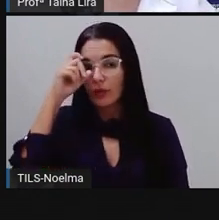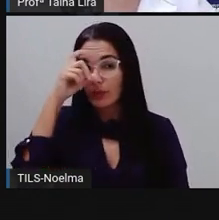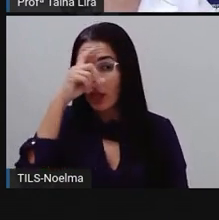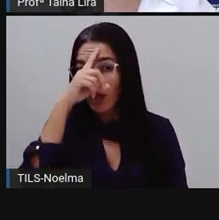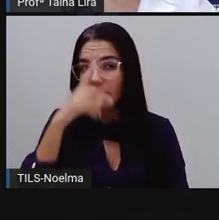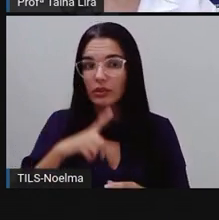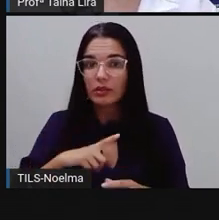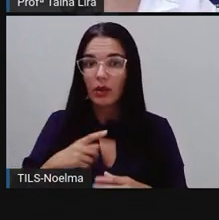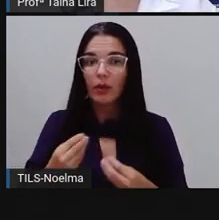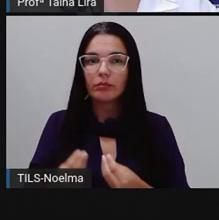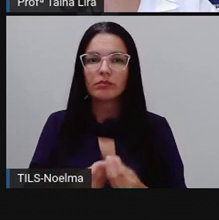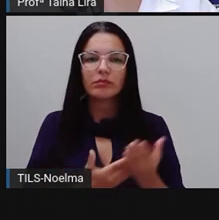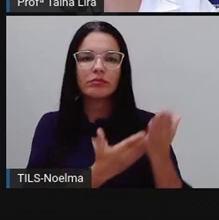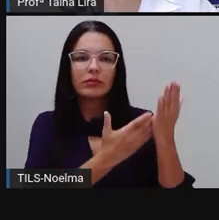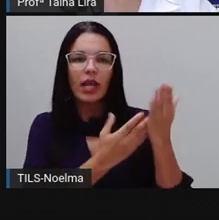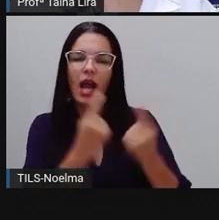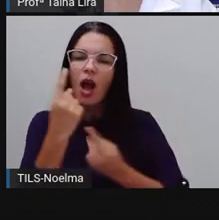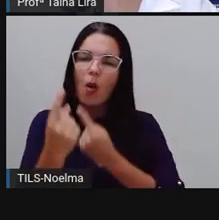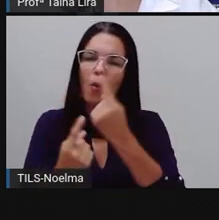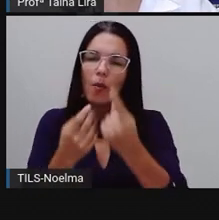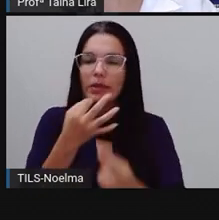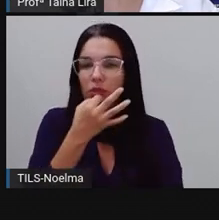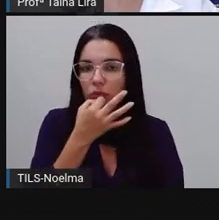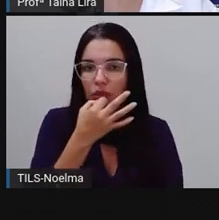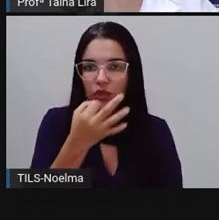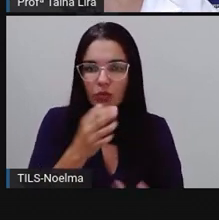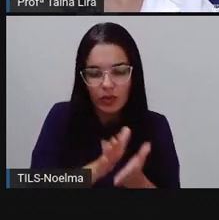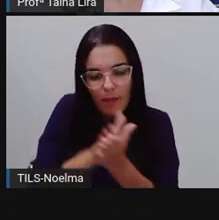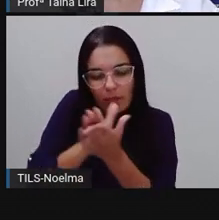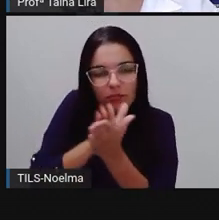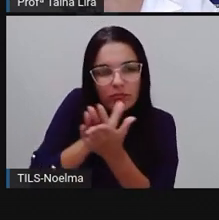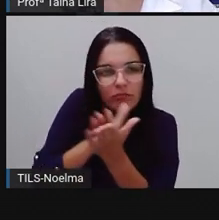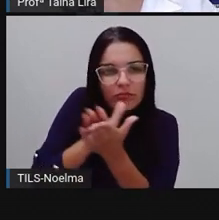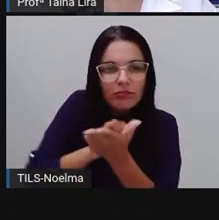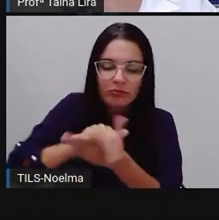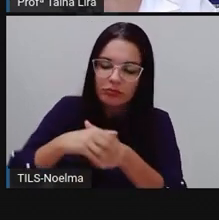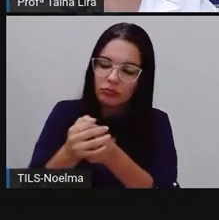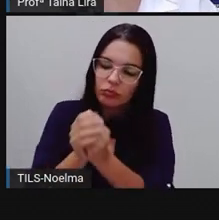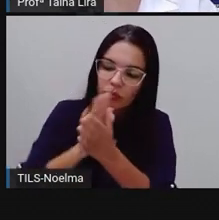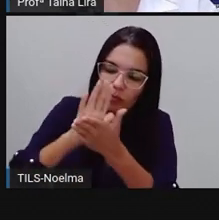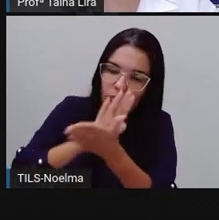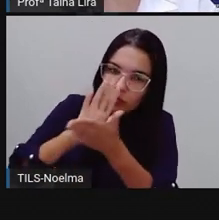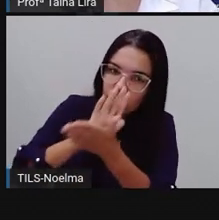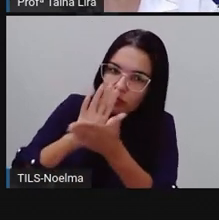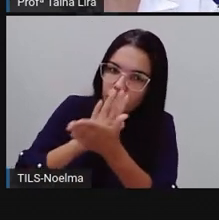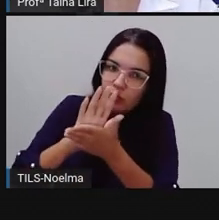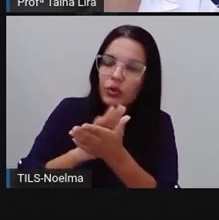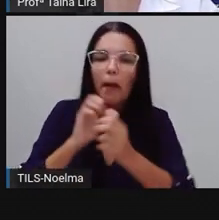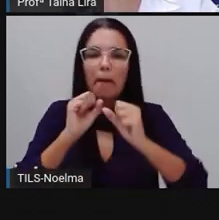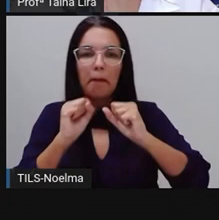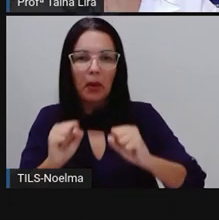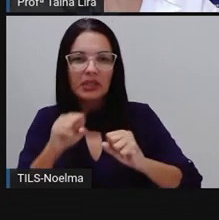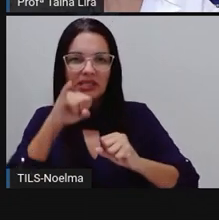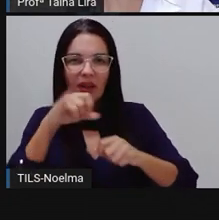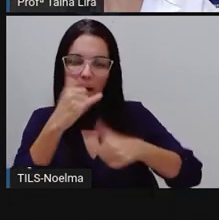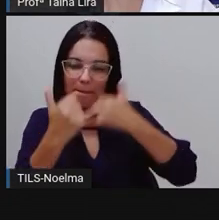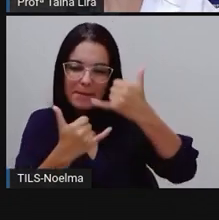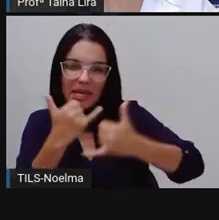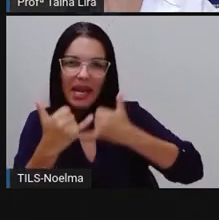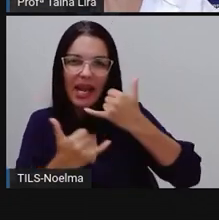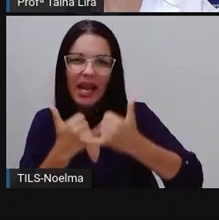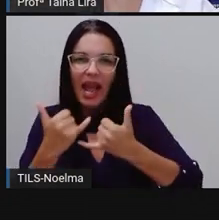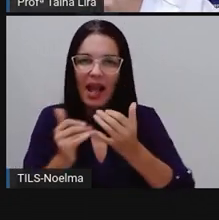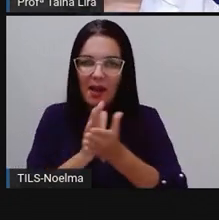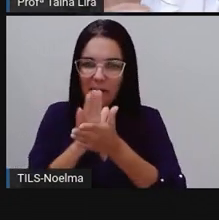a Pró trouxe, ó, algumas sugestões. Massinha de modelar, vocês podem. Quando vocês brincam com massinha,